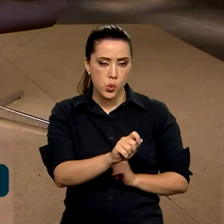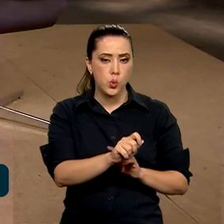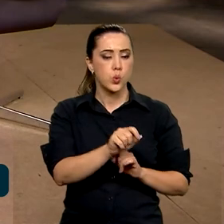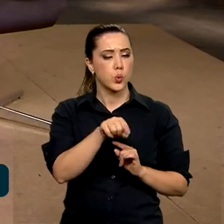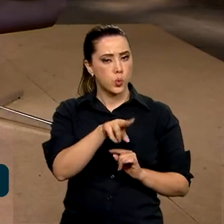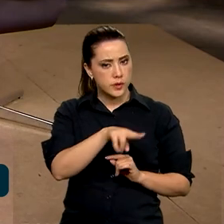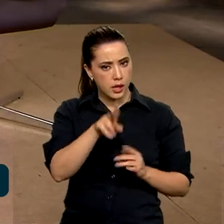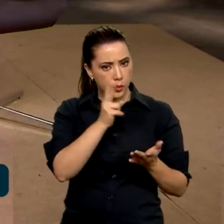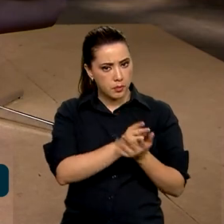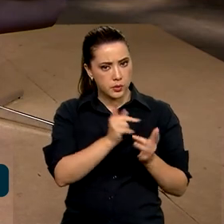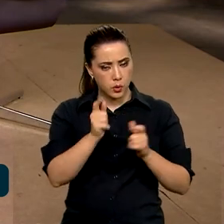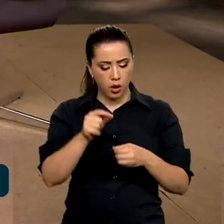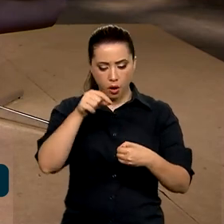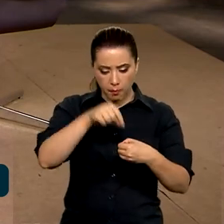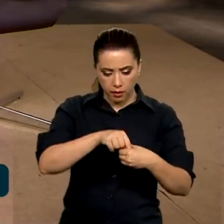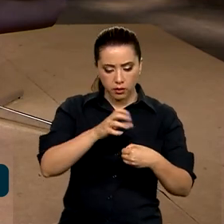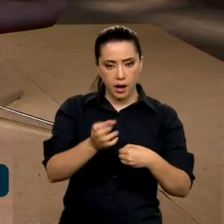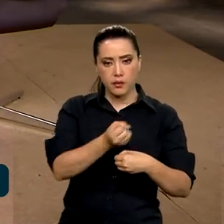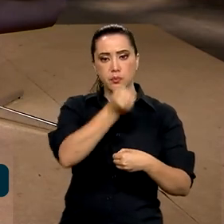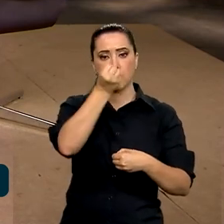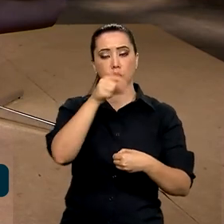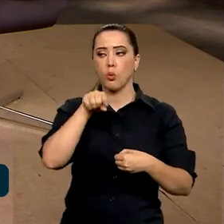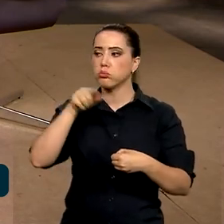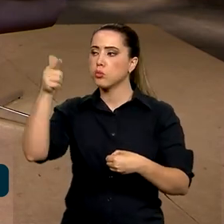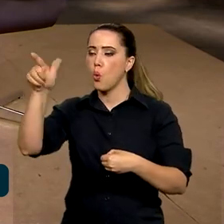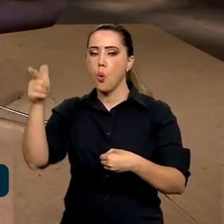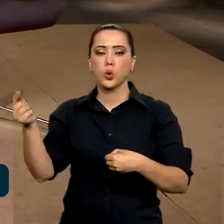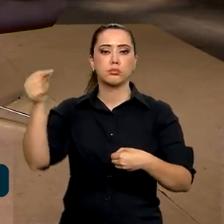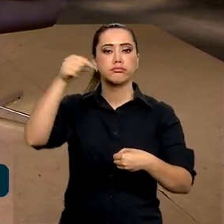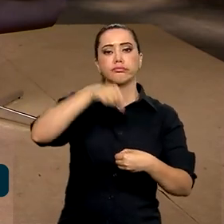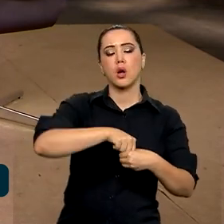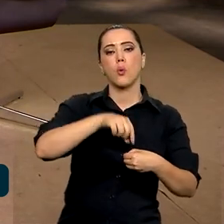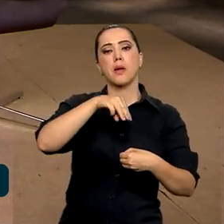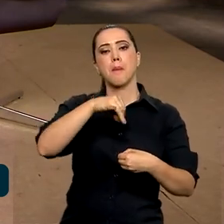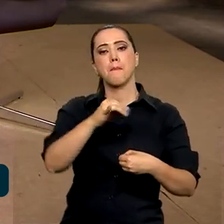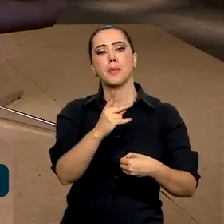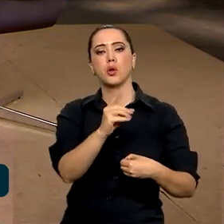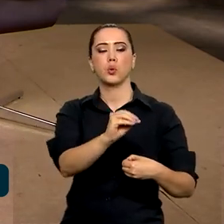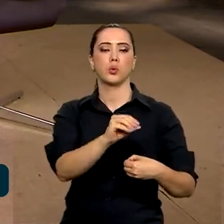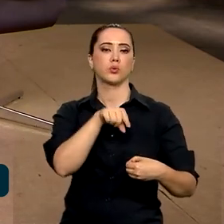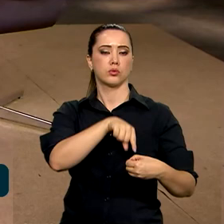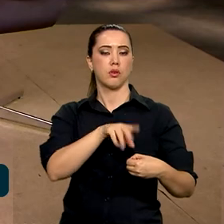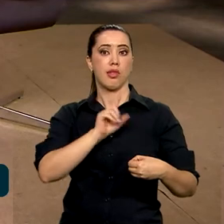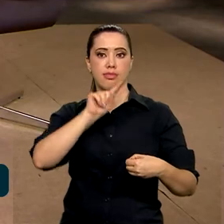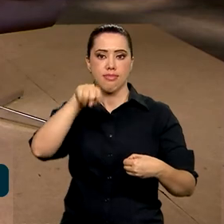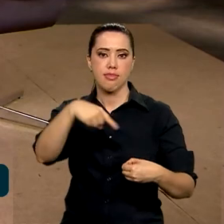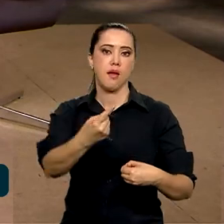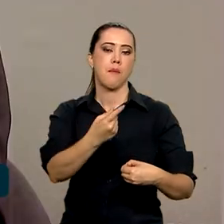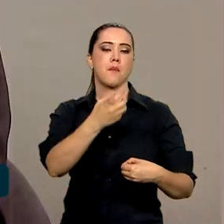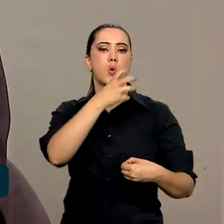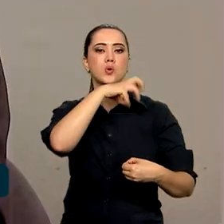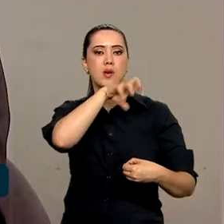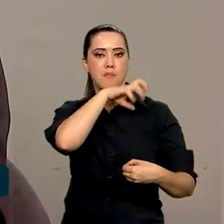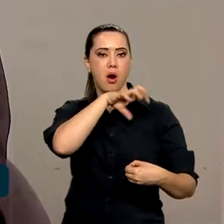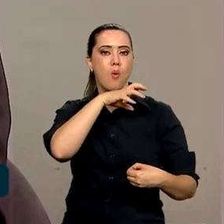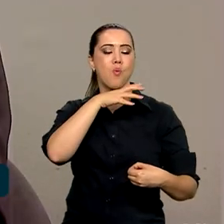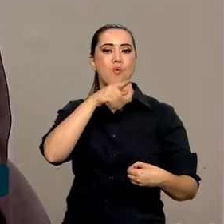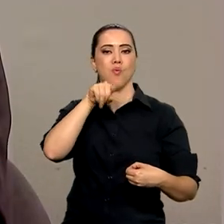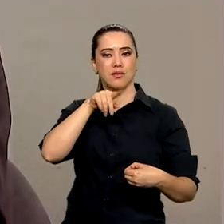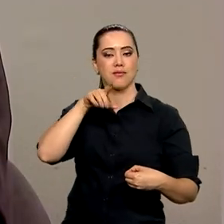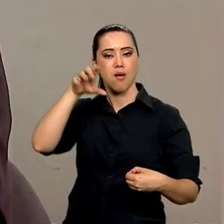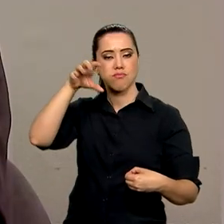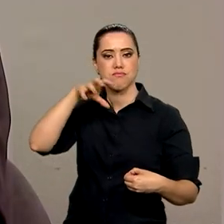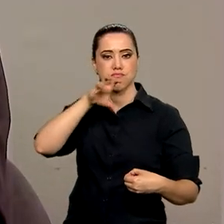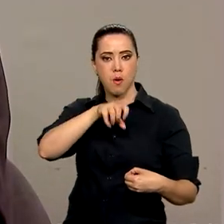milho naquela área. E você ainda consegue acompanhar o quanto aquilo está impactando no ganho de peso do animal. E muitas